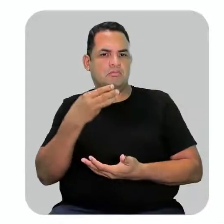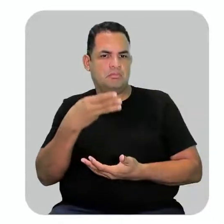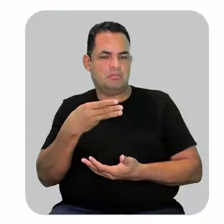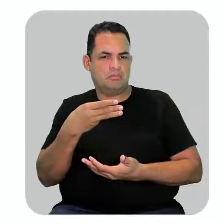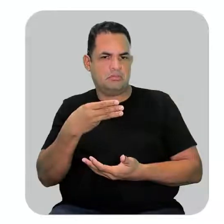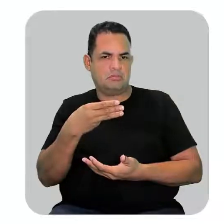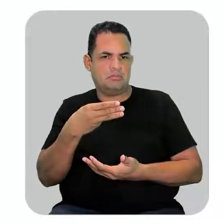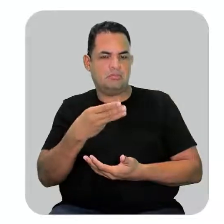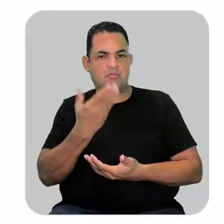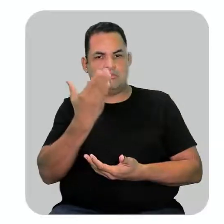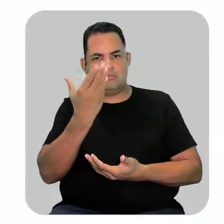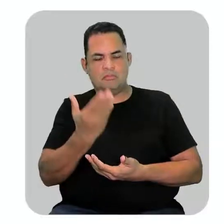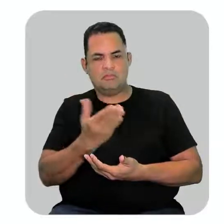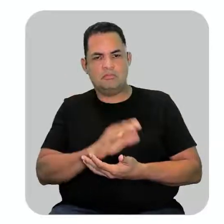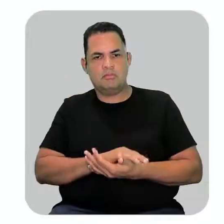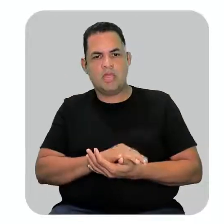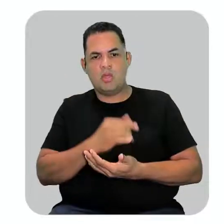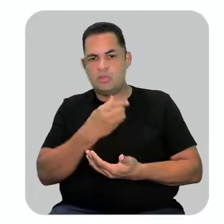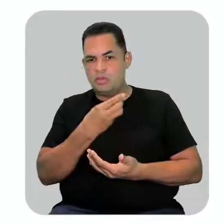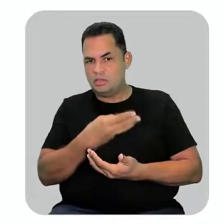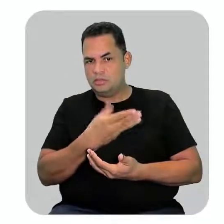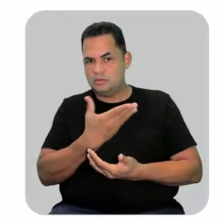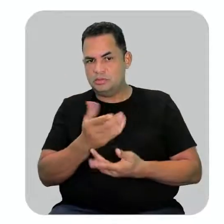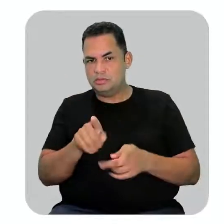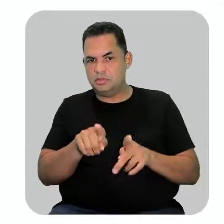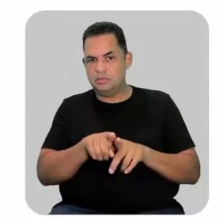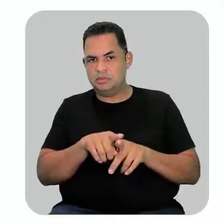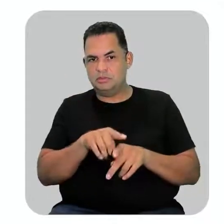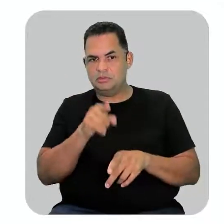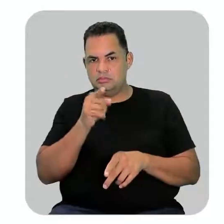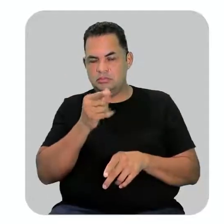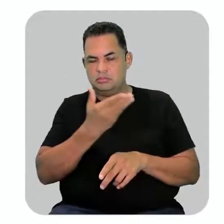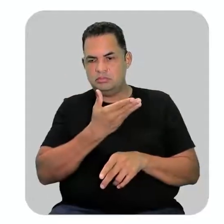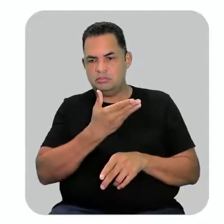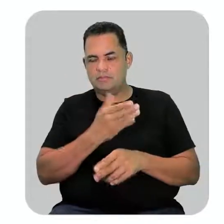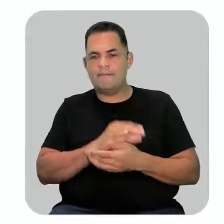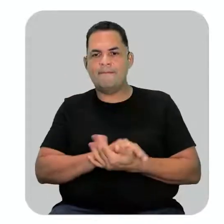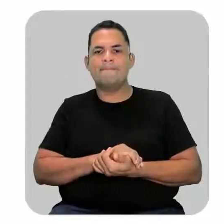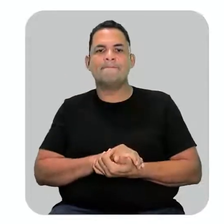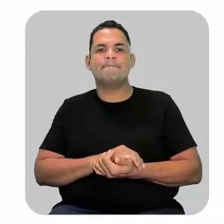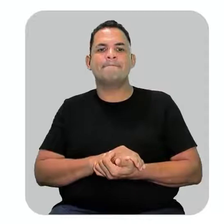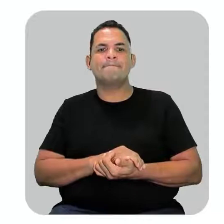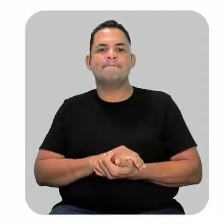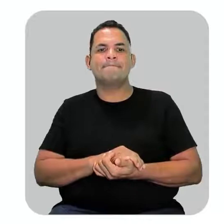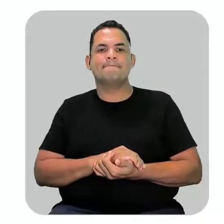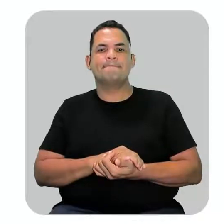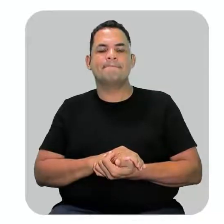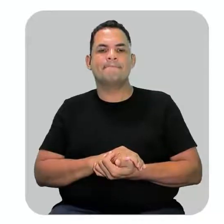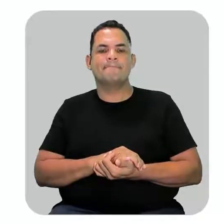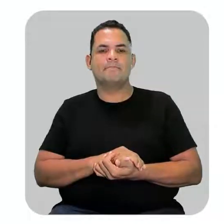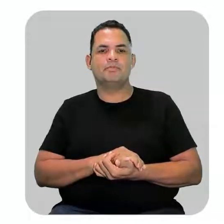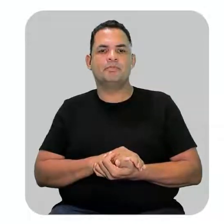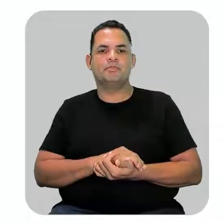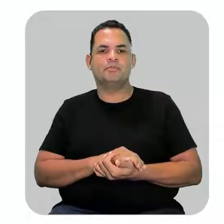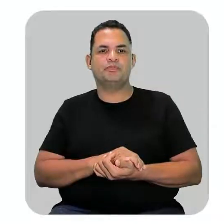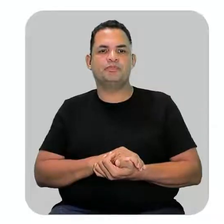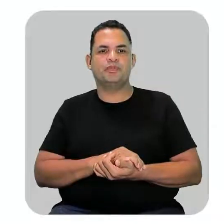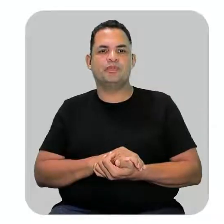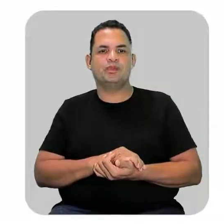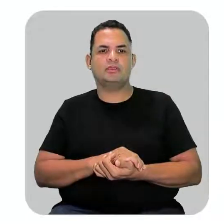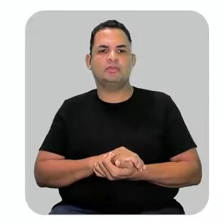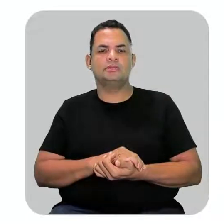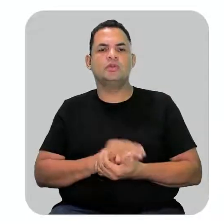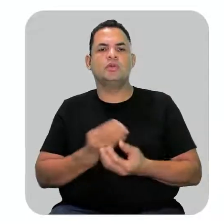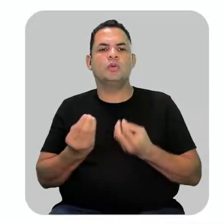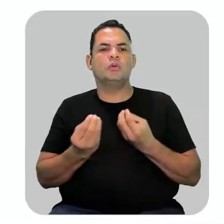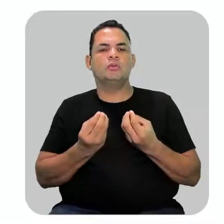tá? E aqui também é um 3. Para ficar certinho, ficou um pouco ruim para vocês visualizarem, né? Como é que